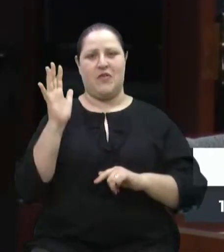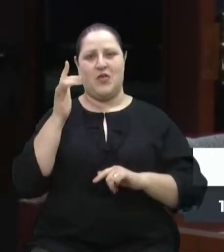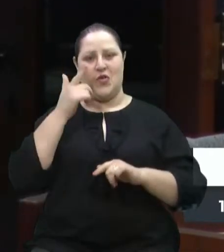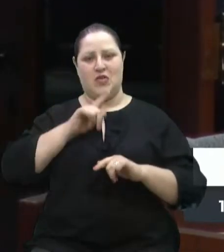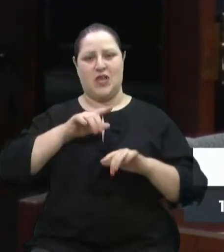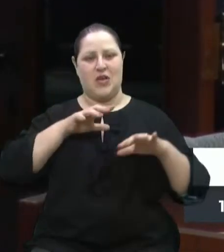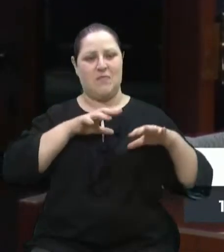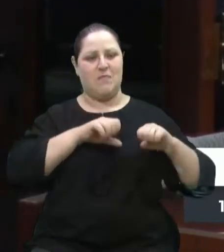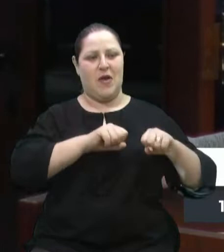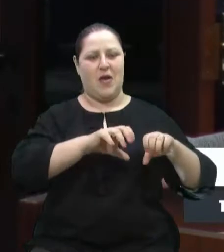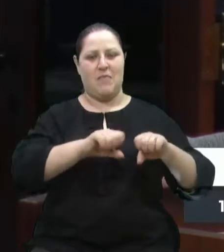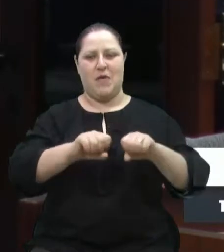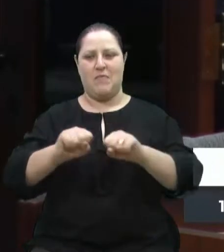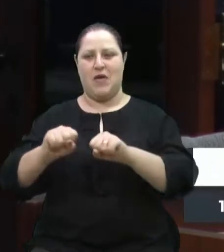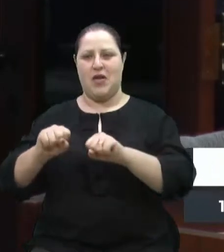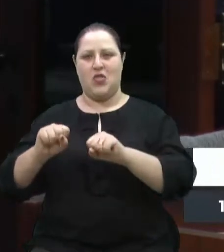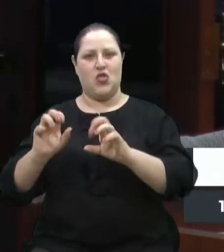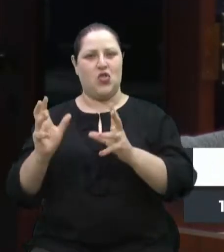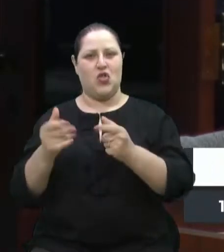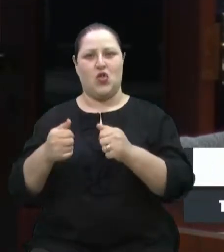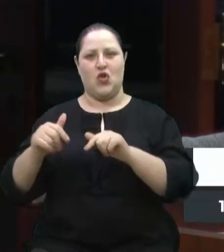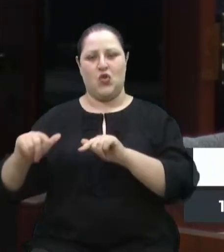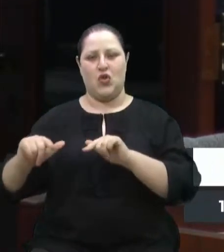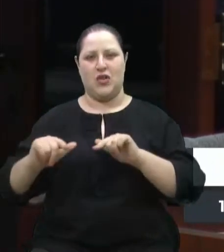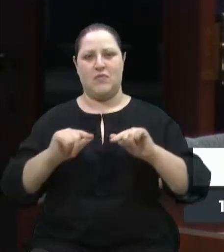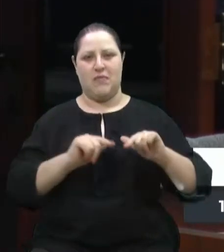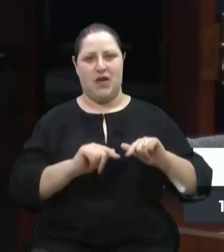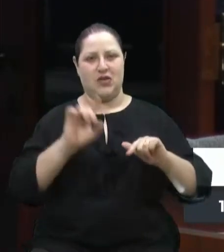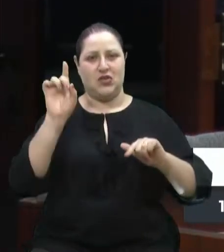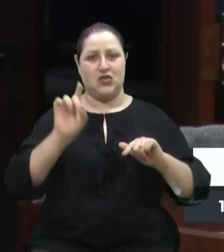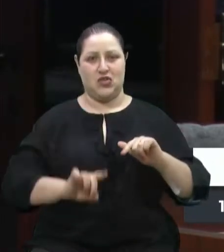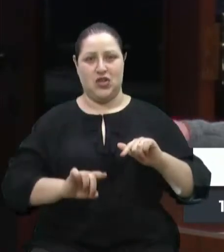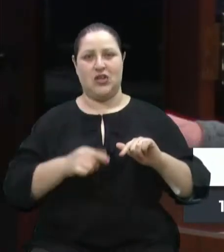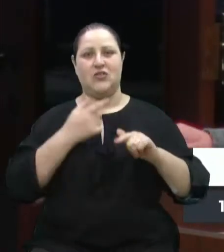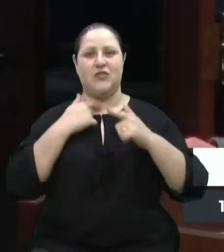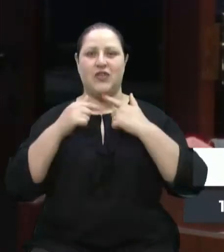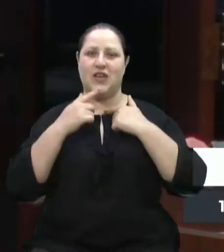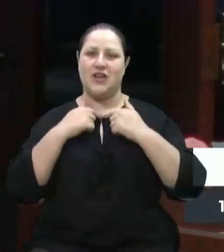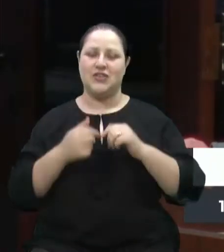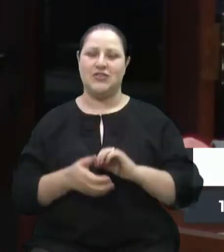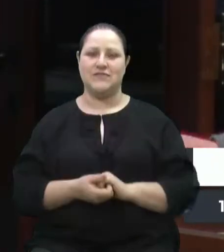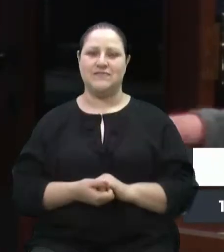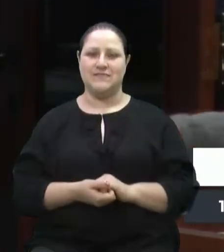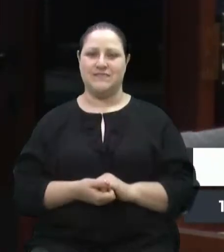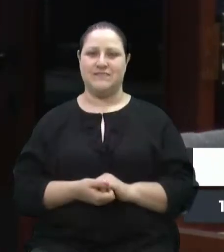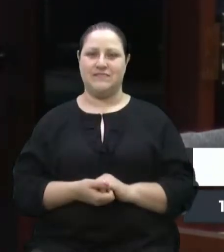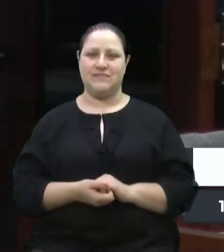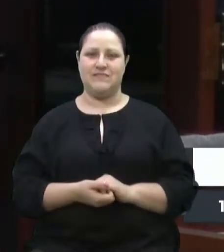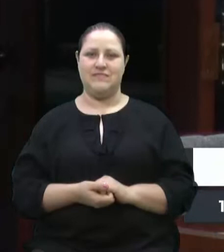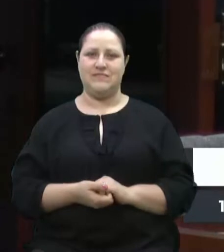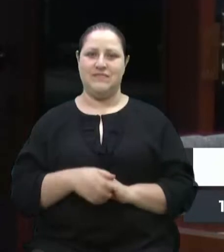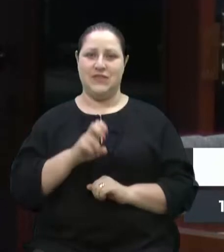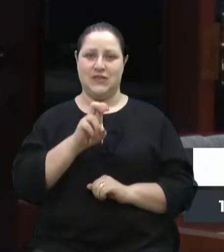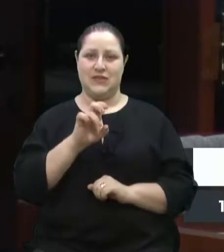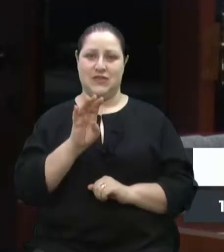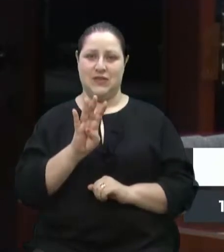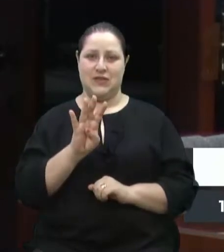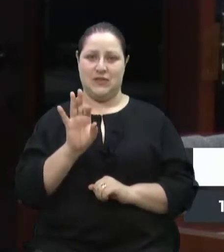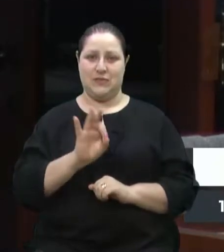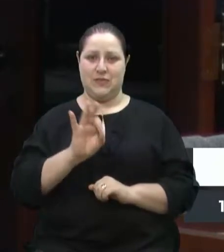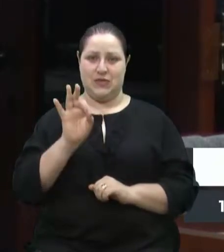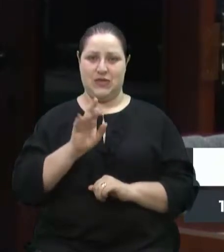espaço que a ela for de direito e de vontade. 54% da